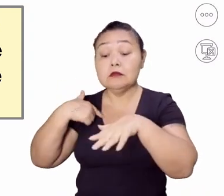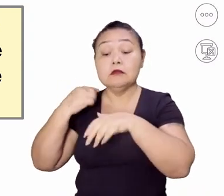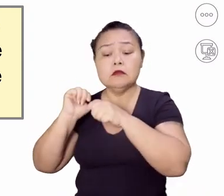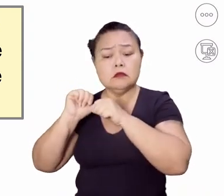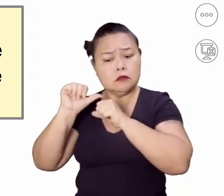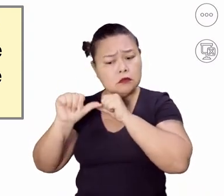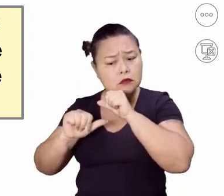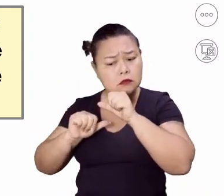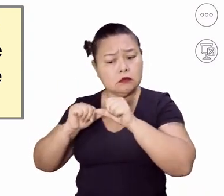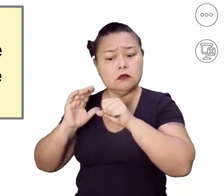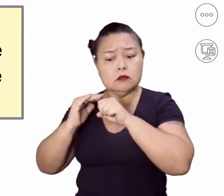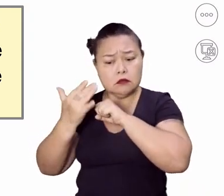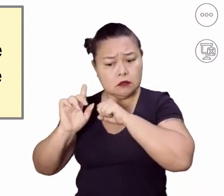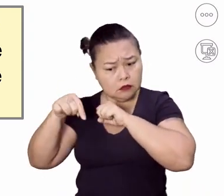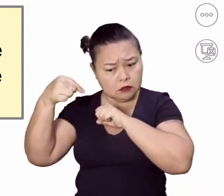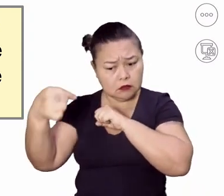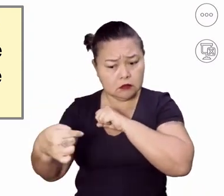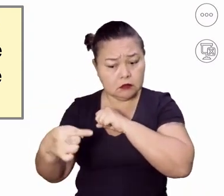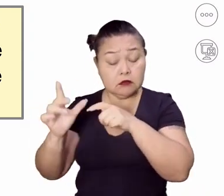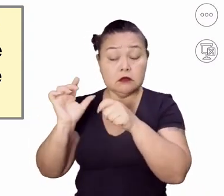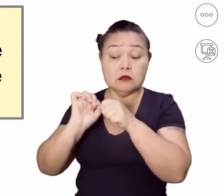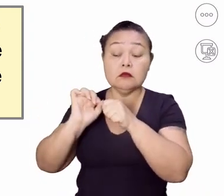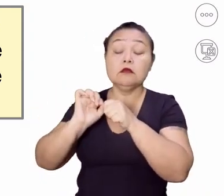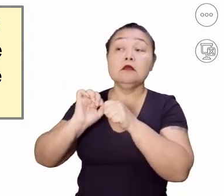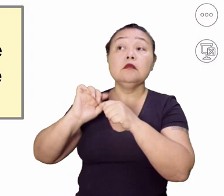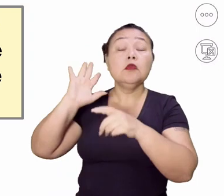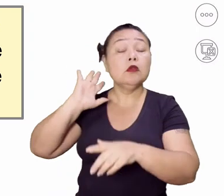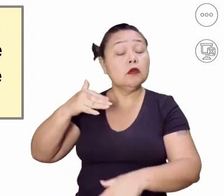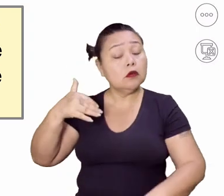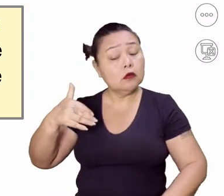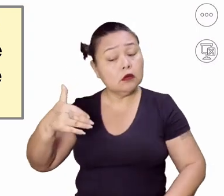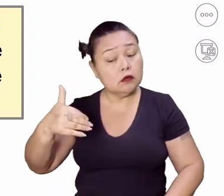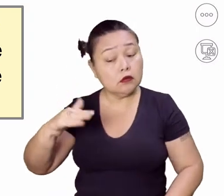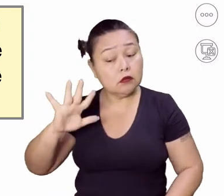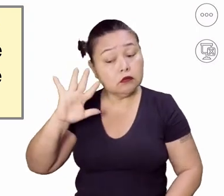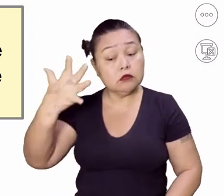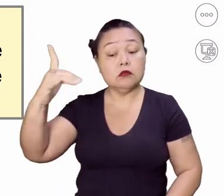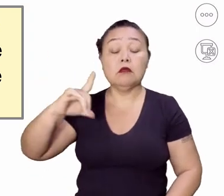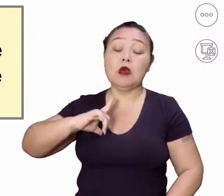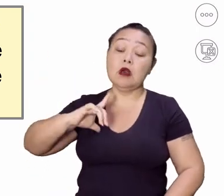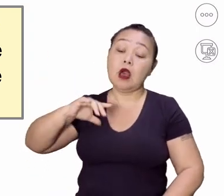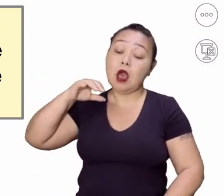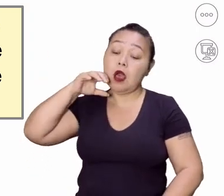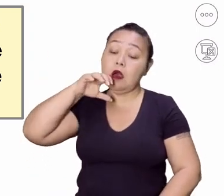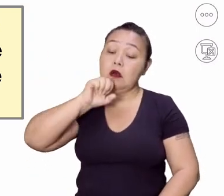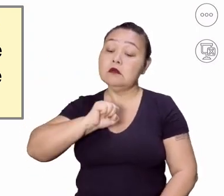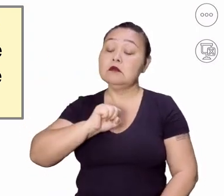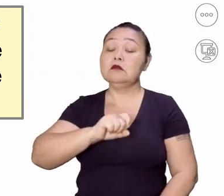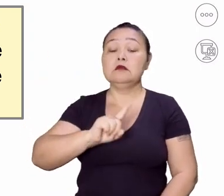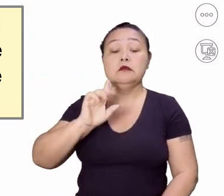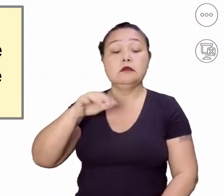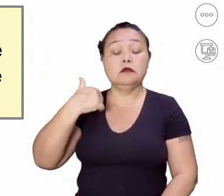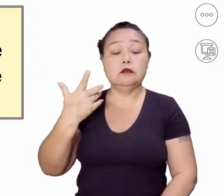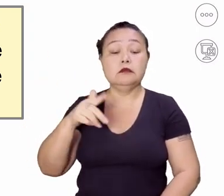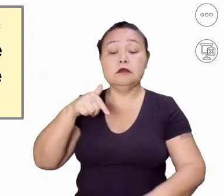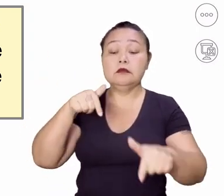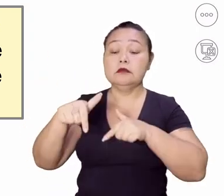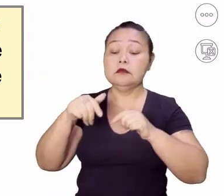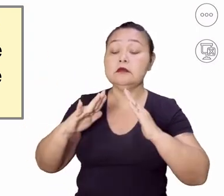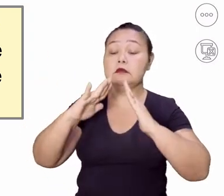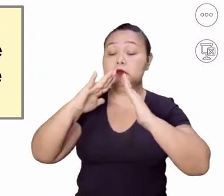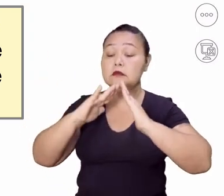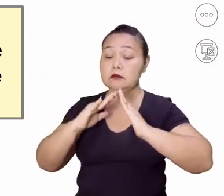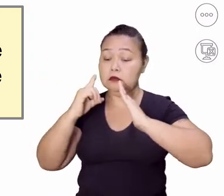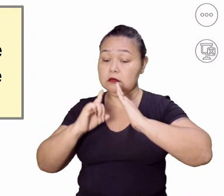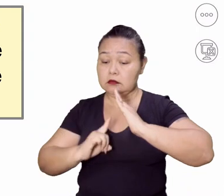processos que já iam acontecer foram acelerados. Como foi, por exemplo, o processo do trabalho home